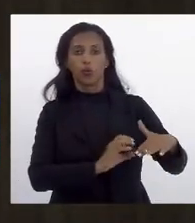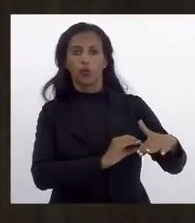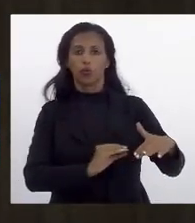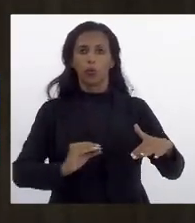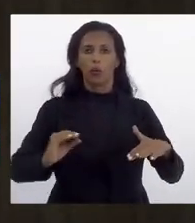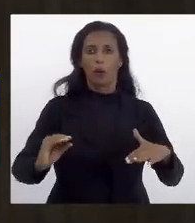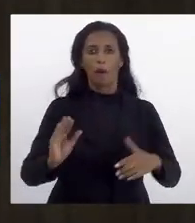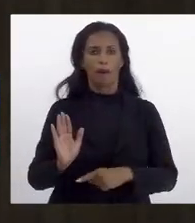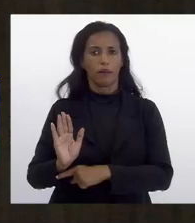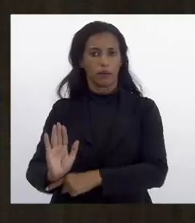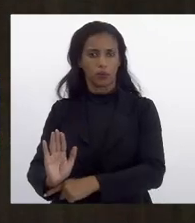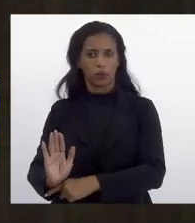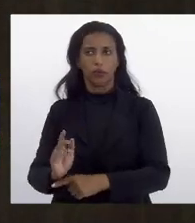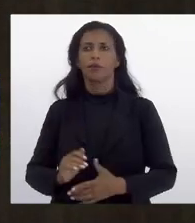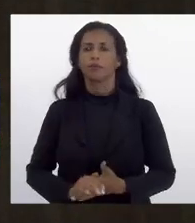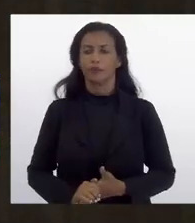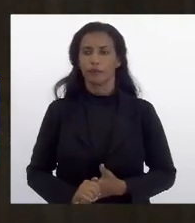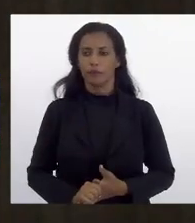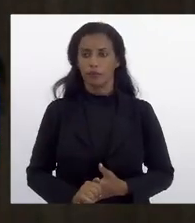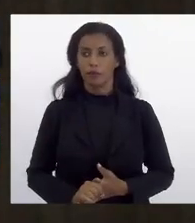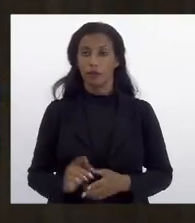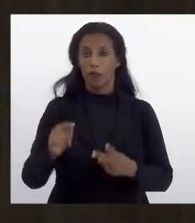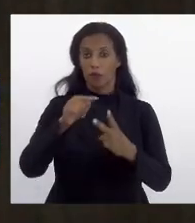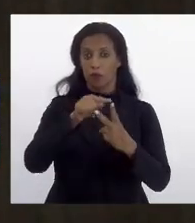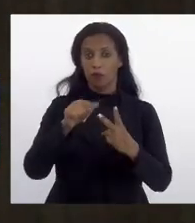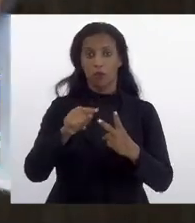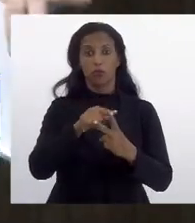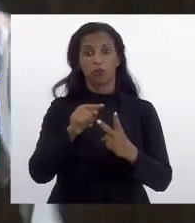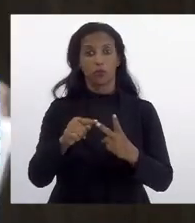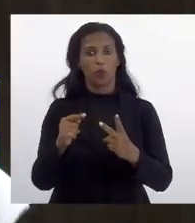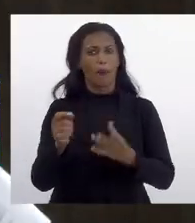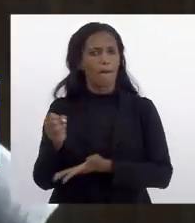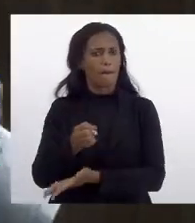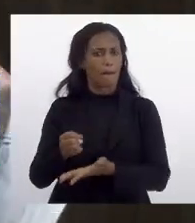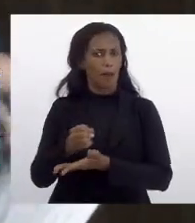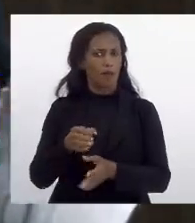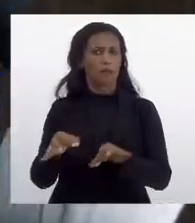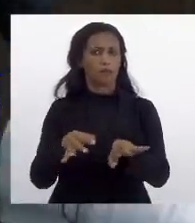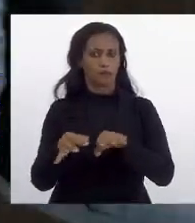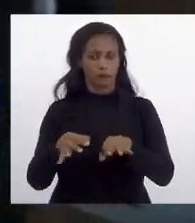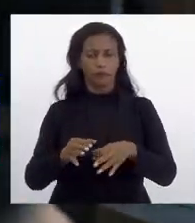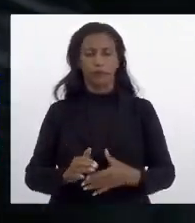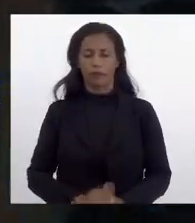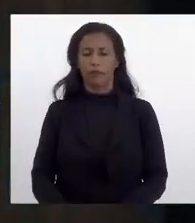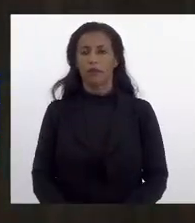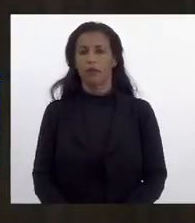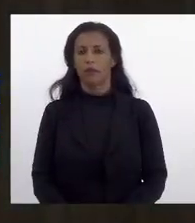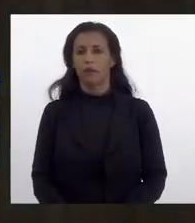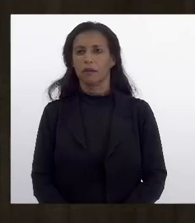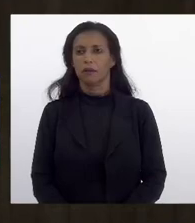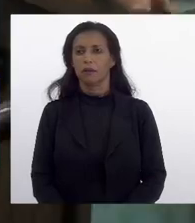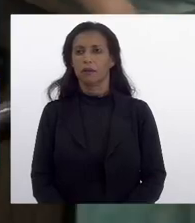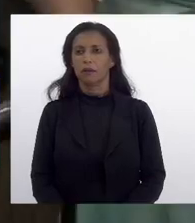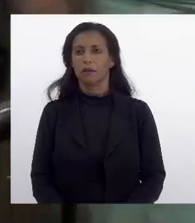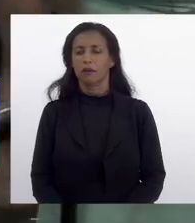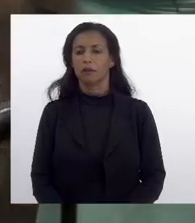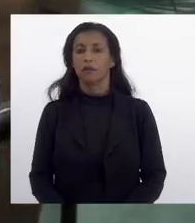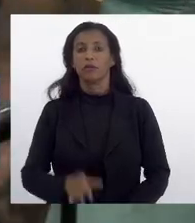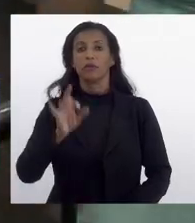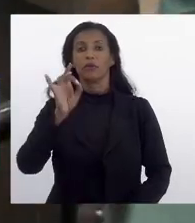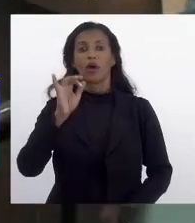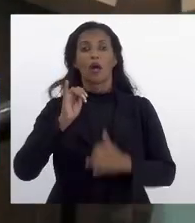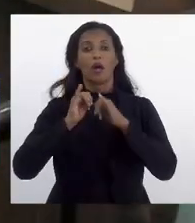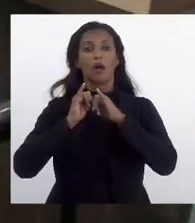para o custeio. Apontado como autorizativo. São as duas questões básicas do projeto. Senhor presidente, só avisar à mesa